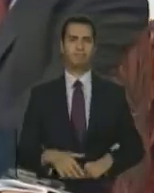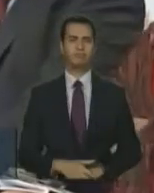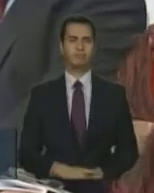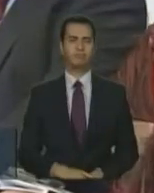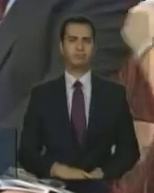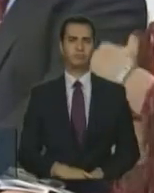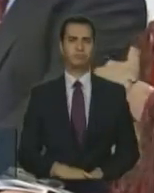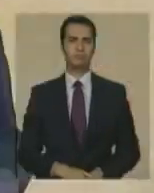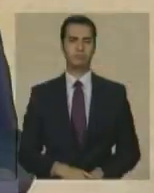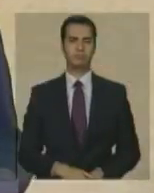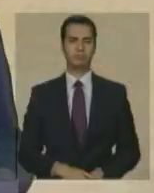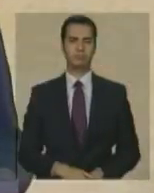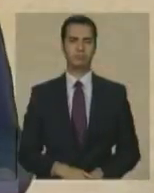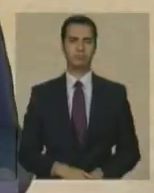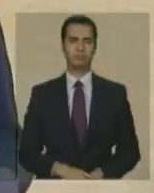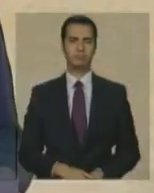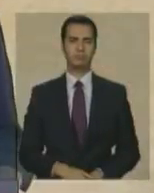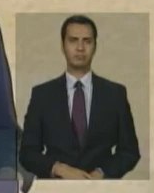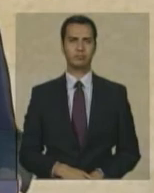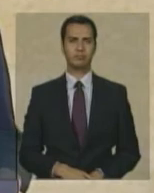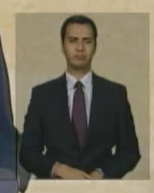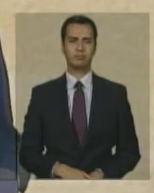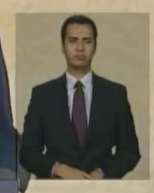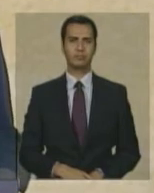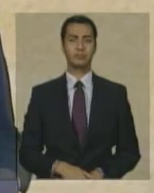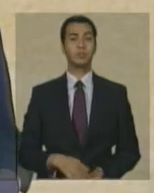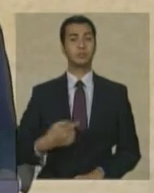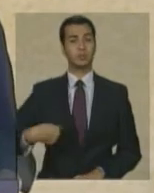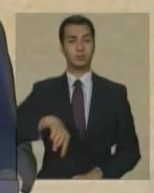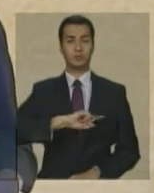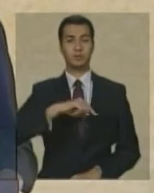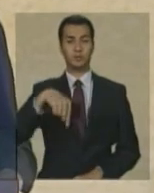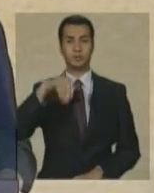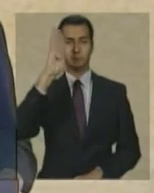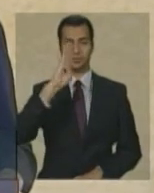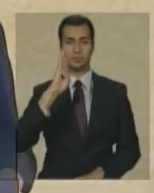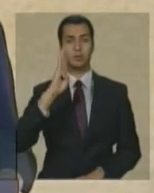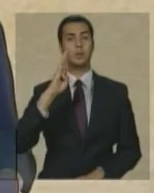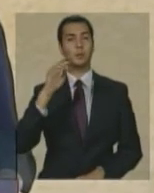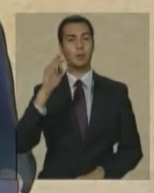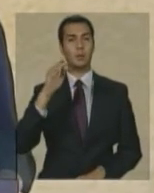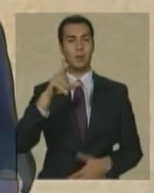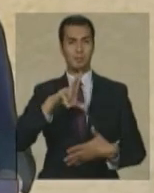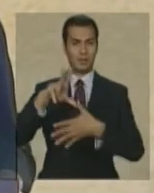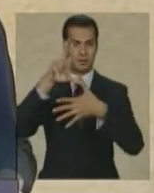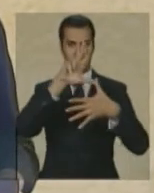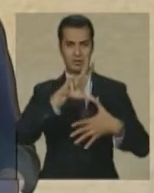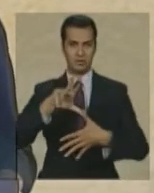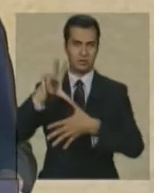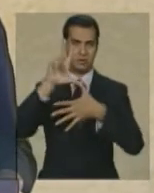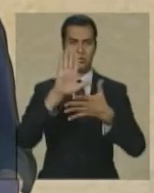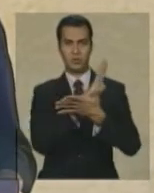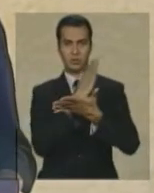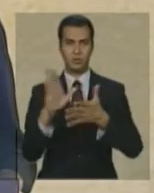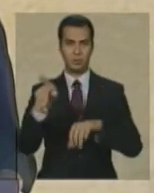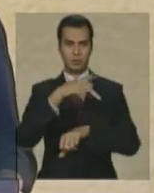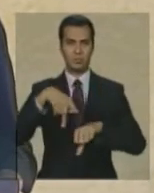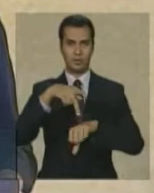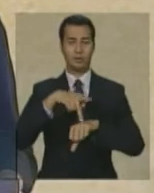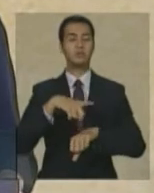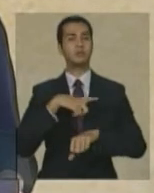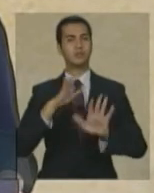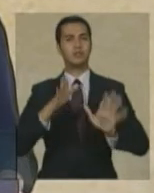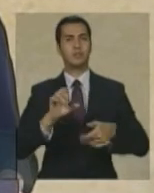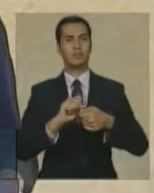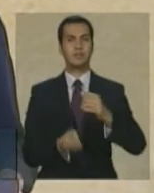depois de passarem por períodos ditatoriais vários países da América Latina tiveram suas comissões da